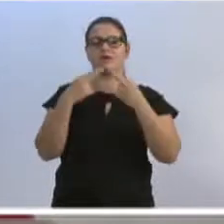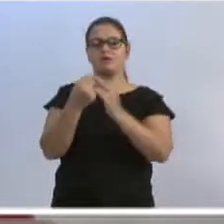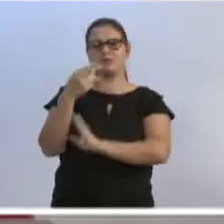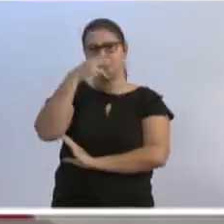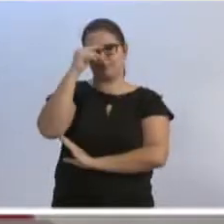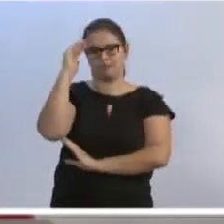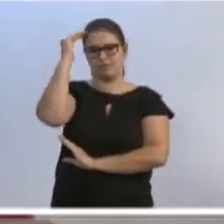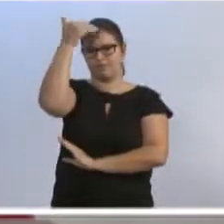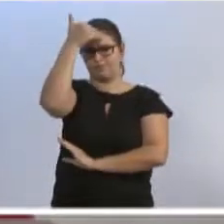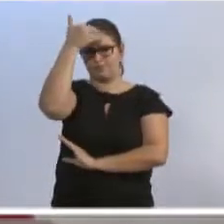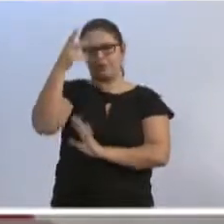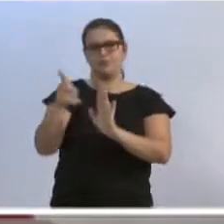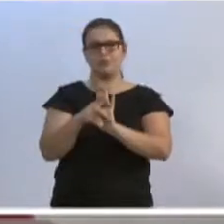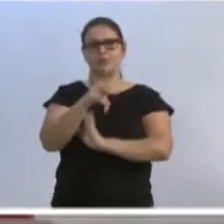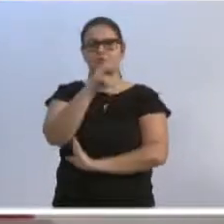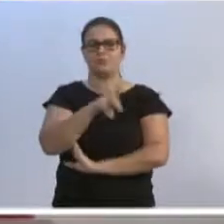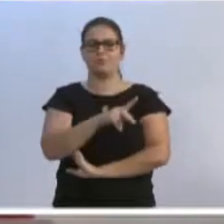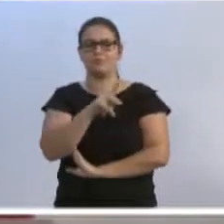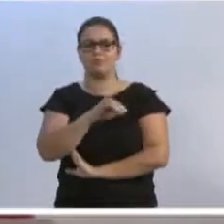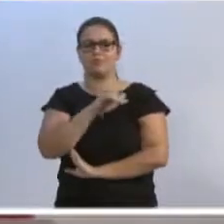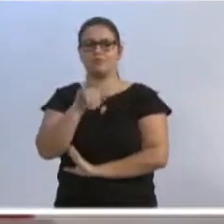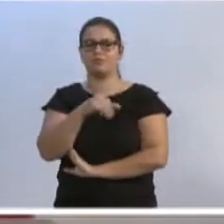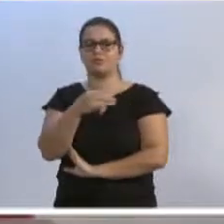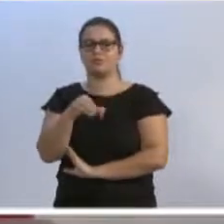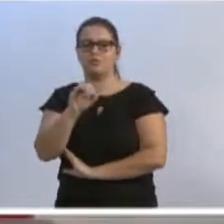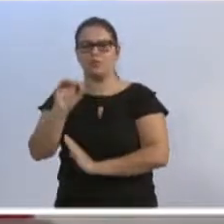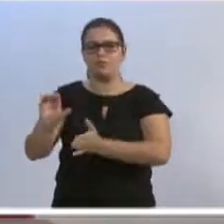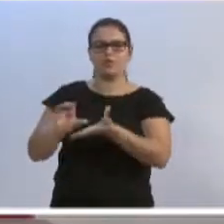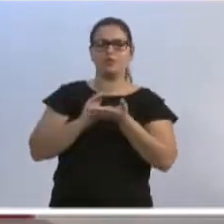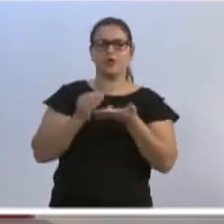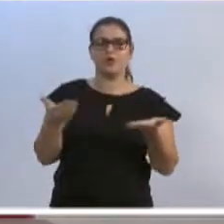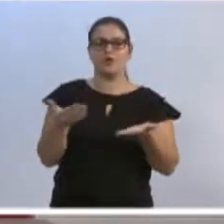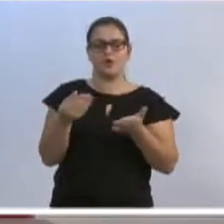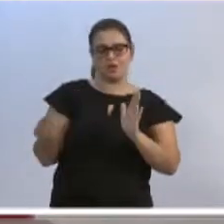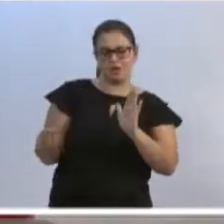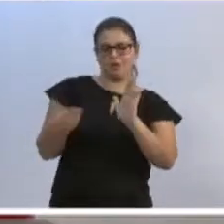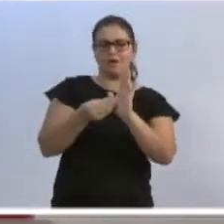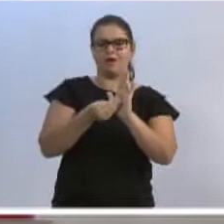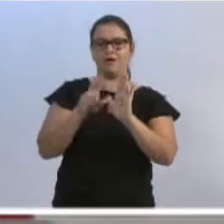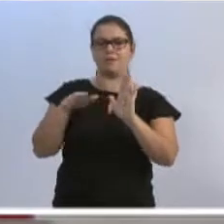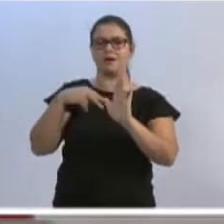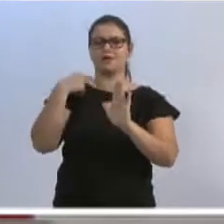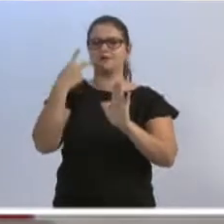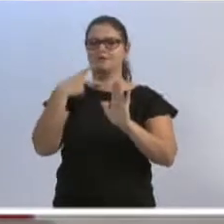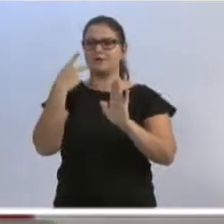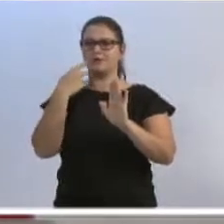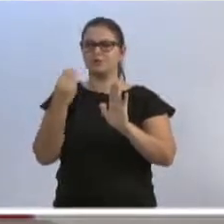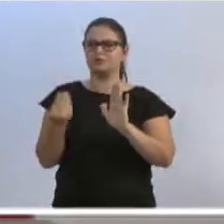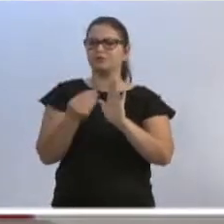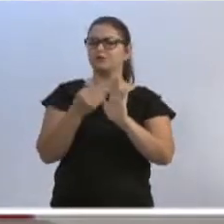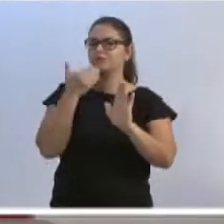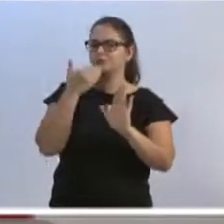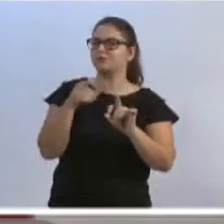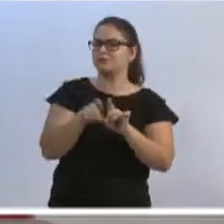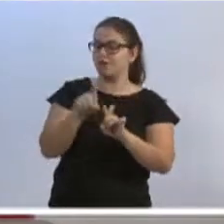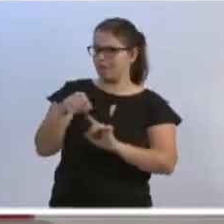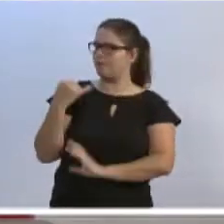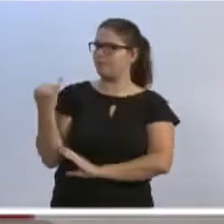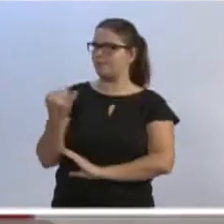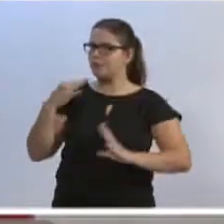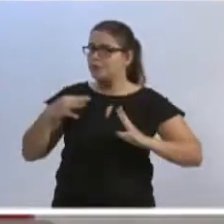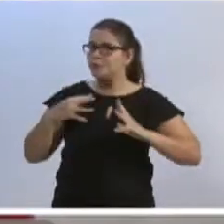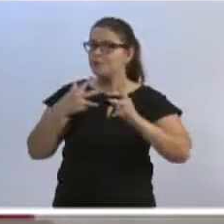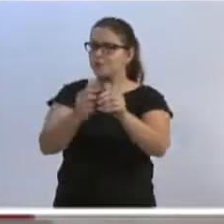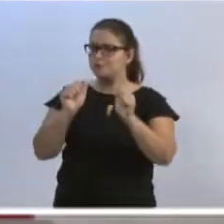reivindicando ao padre João subvenções de recursos, e hoje na pauta aparecem mais vereadores solicitando também. Isso é importante, todo